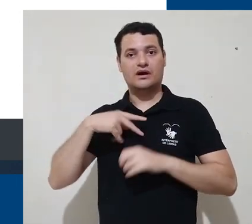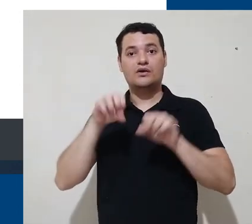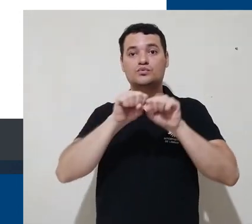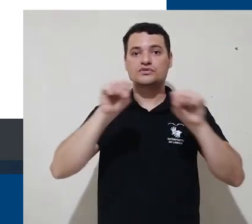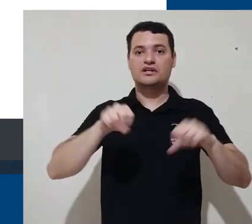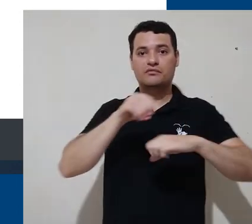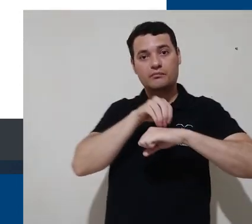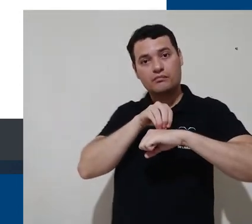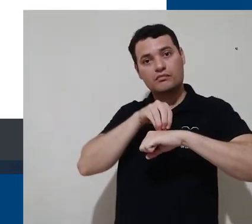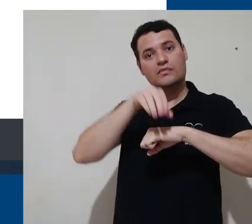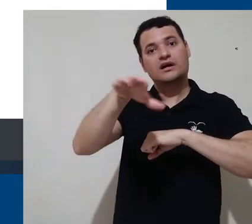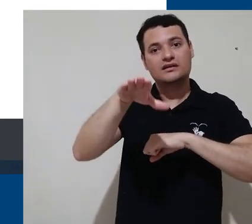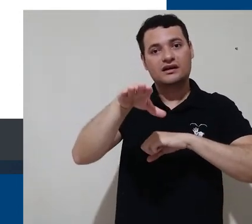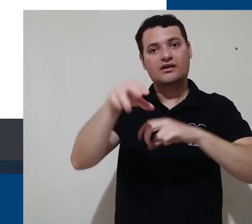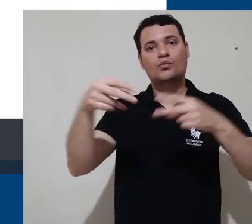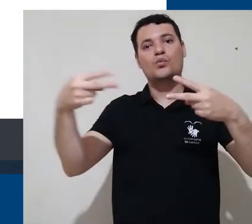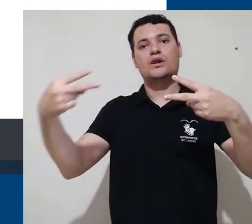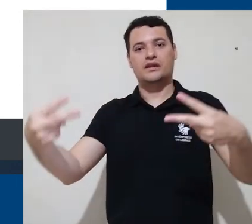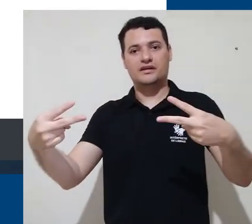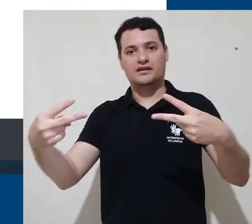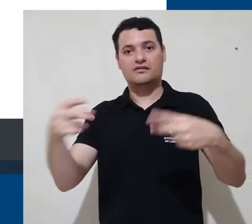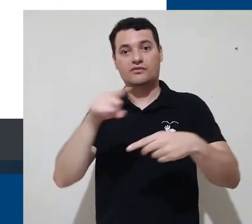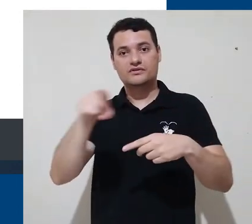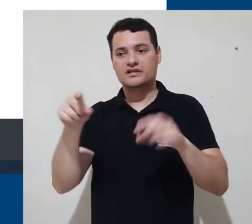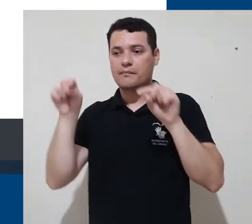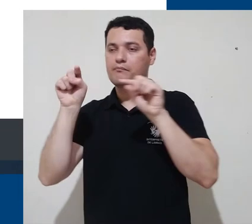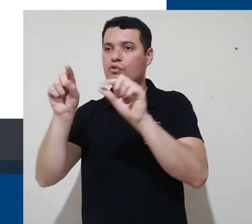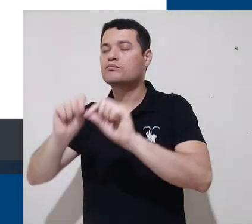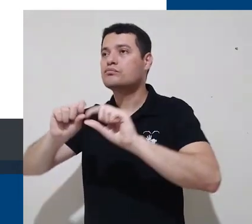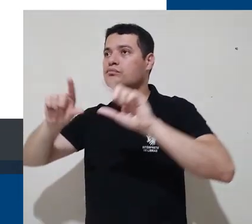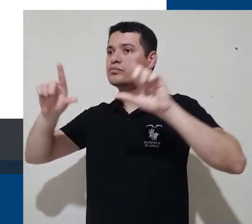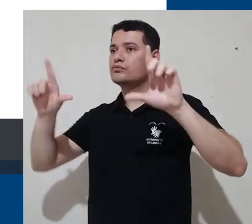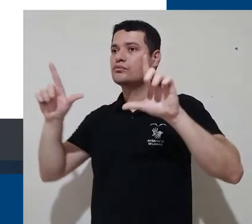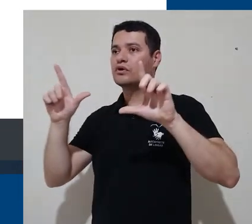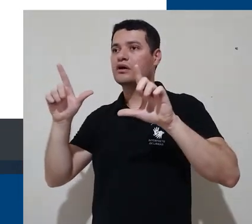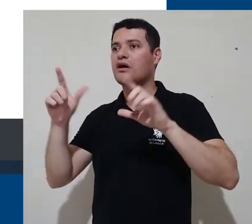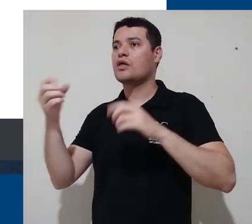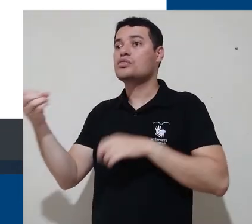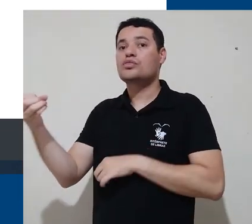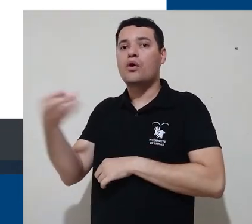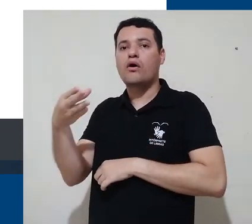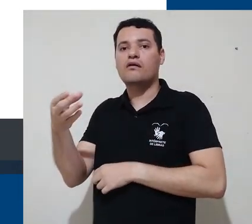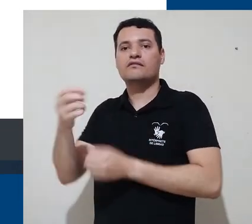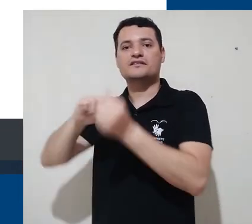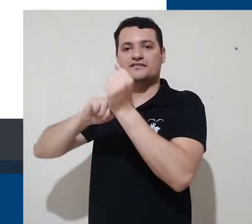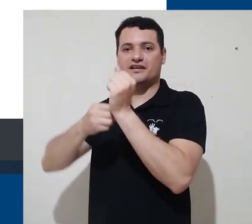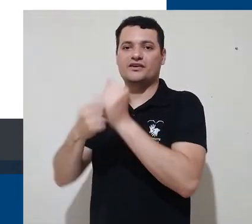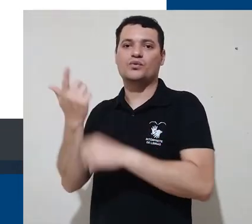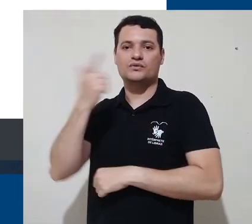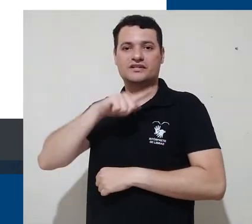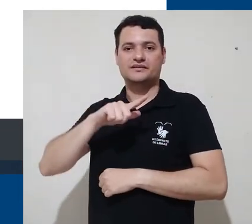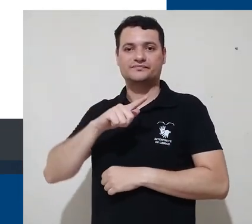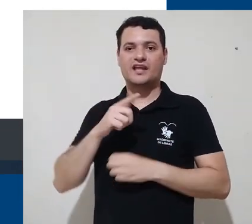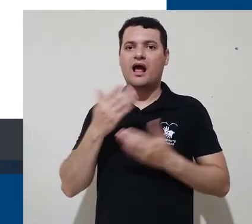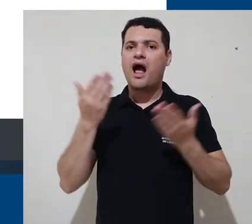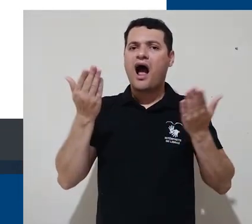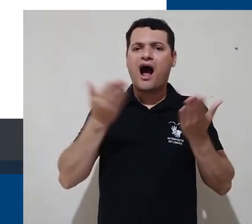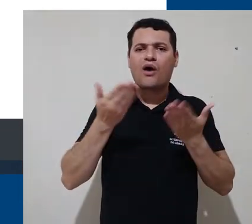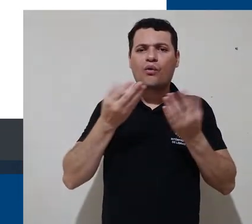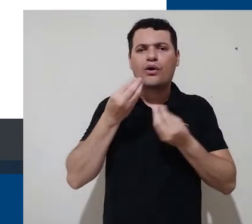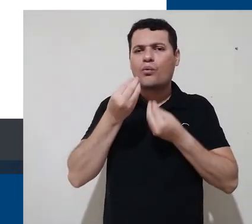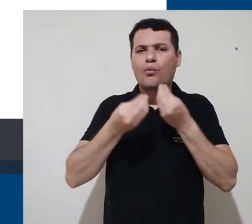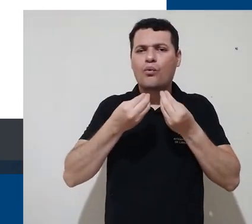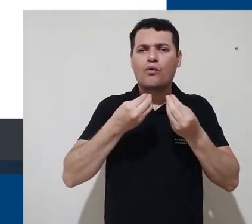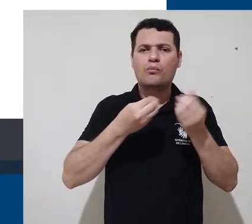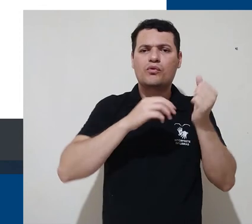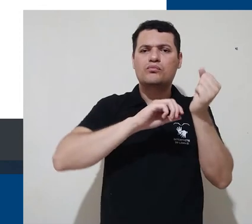um e-mail com um link que dará acesso a uma página onde você pode escolher sua nova senha. E agora faremos